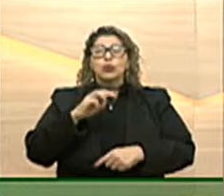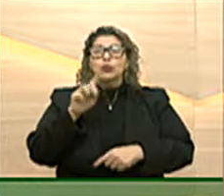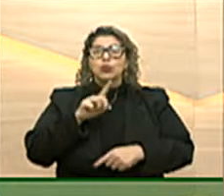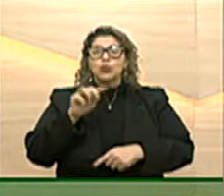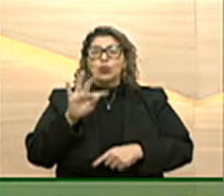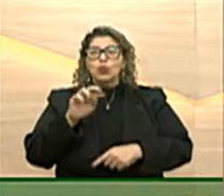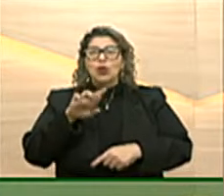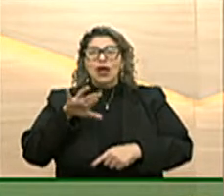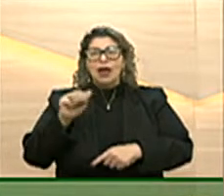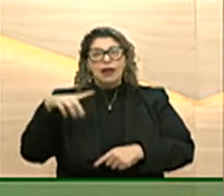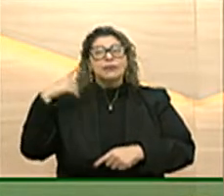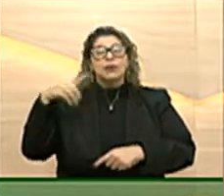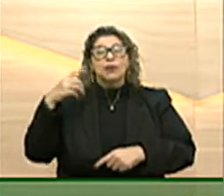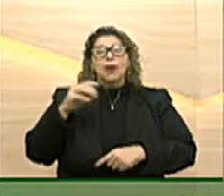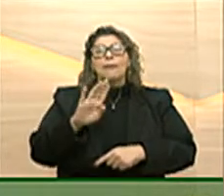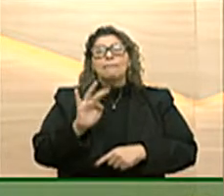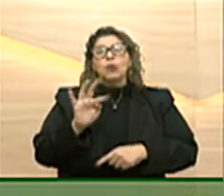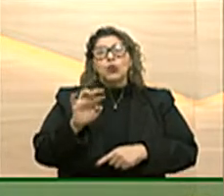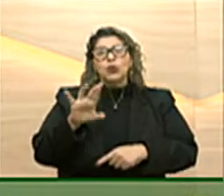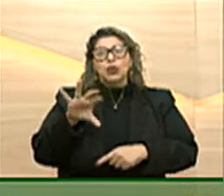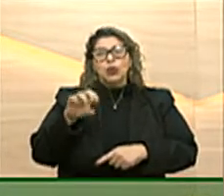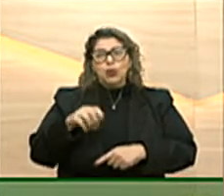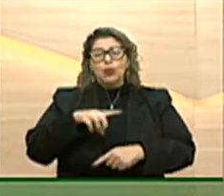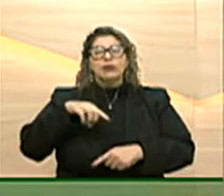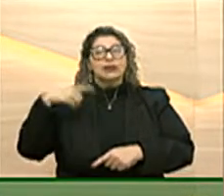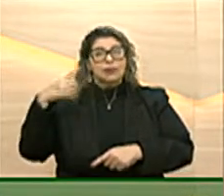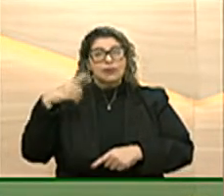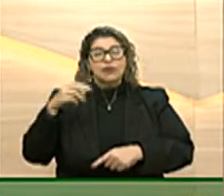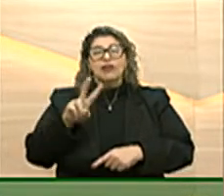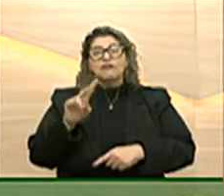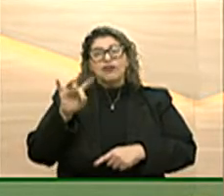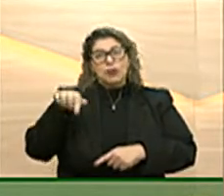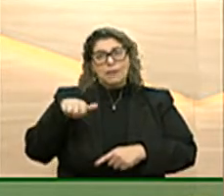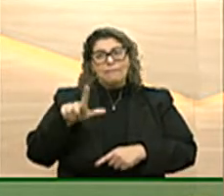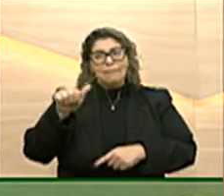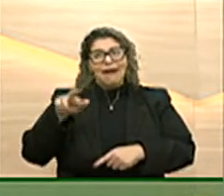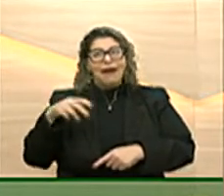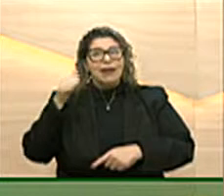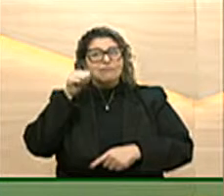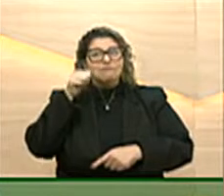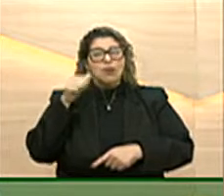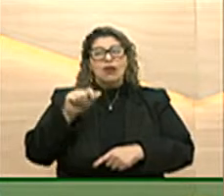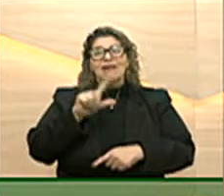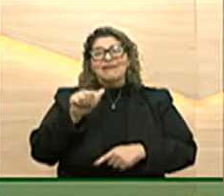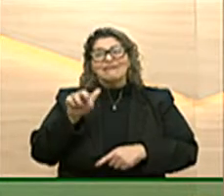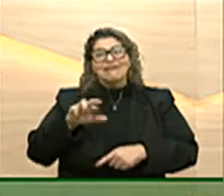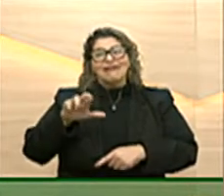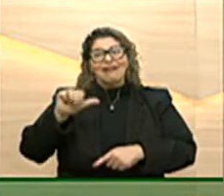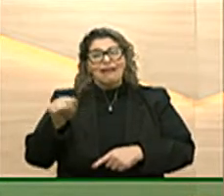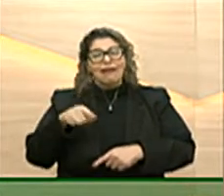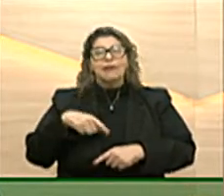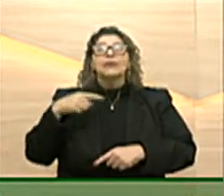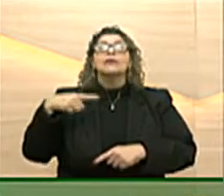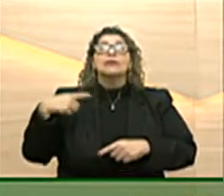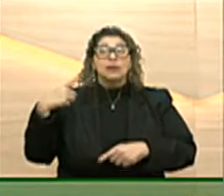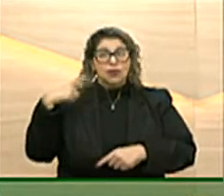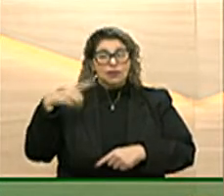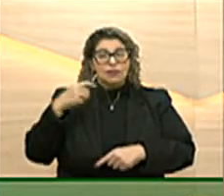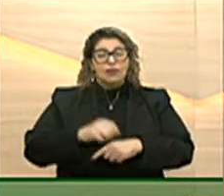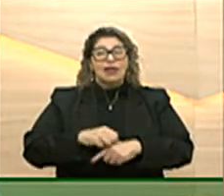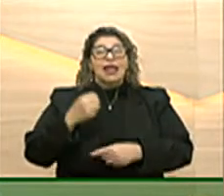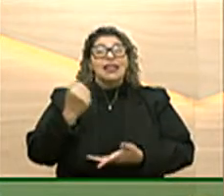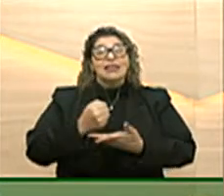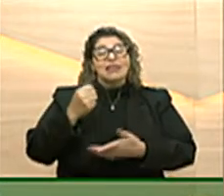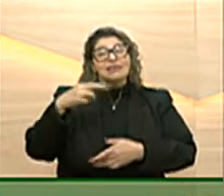Weber, deputado Carlos Burigo, Silvana Covates, Vilmar Zanquins e La Breitenbach, deputado Neril Carteiro, Vilmar